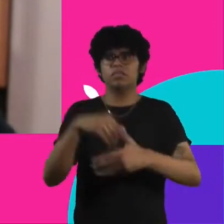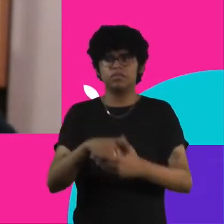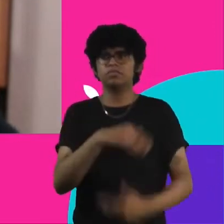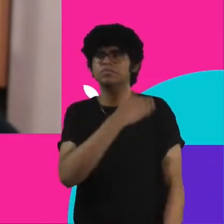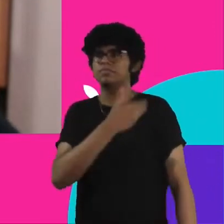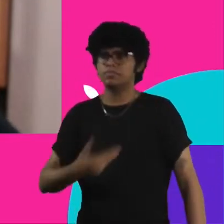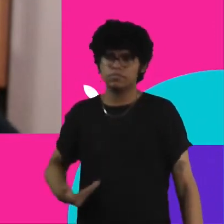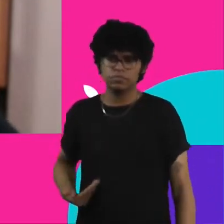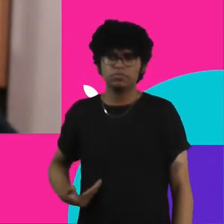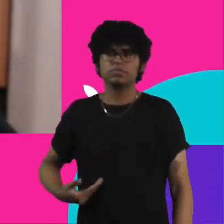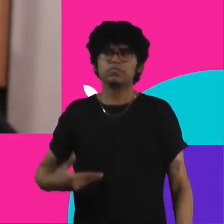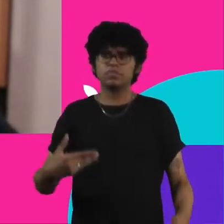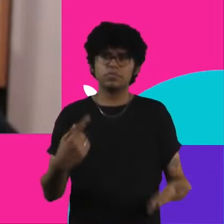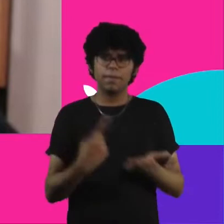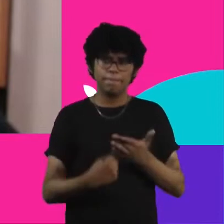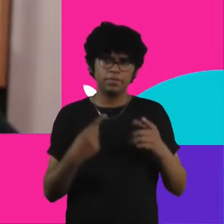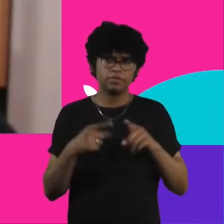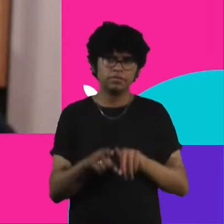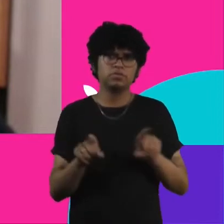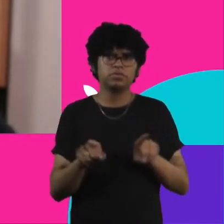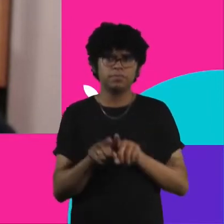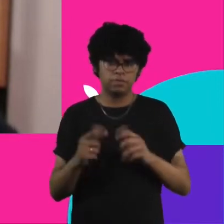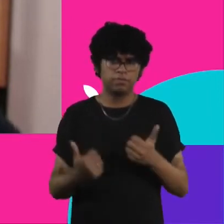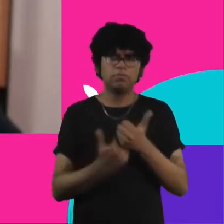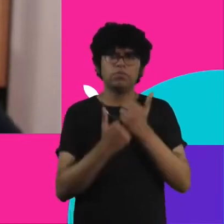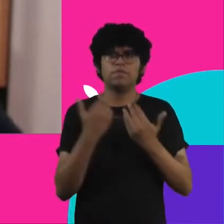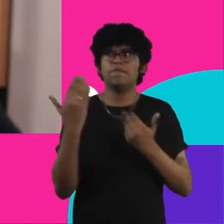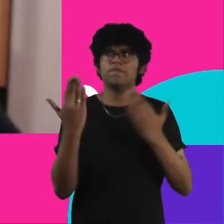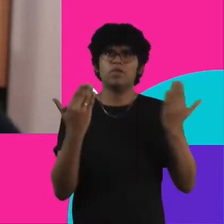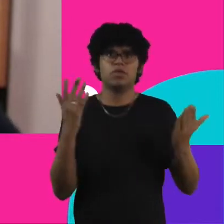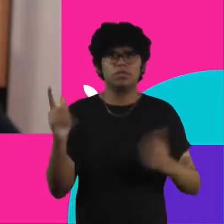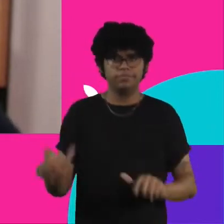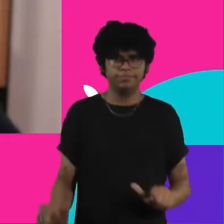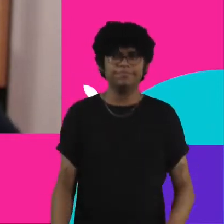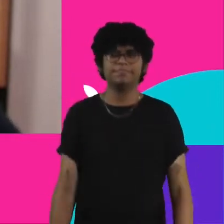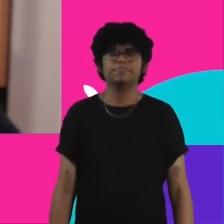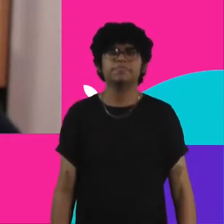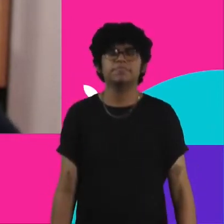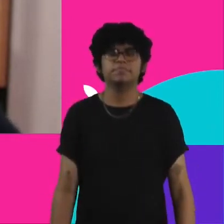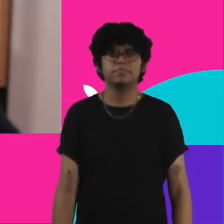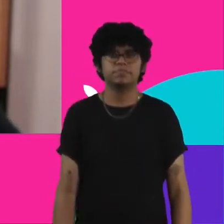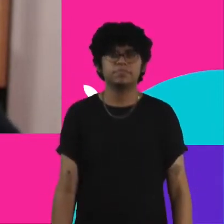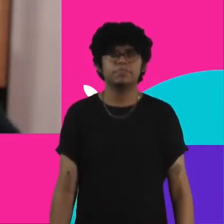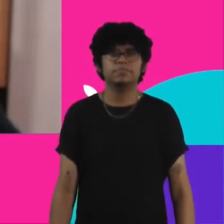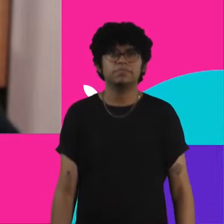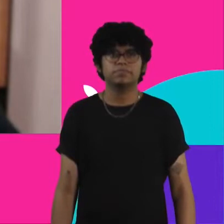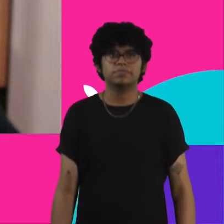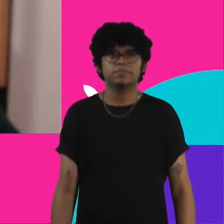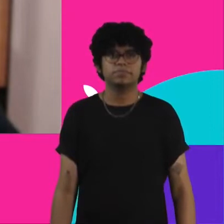junto com parceiros, colaboradores, com as pessoas de fora. Sem as pessoas,